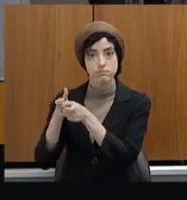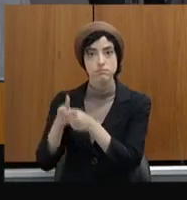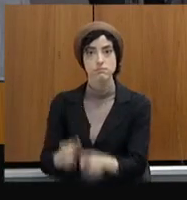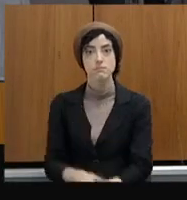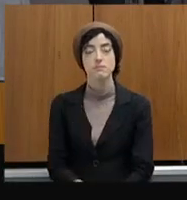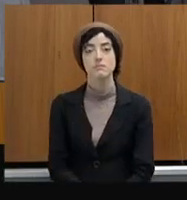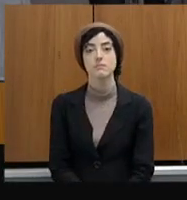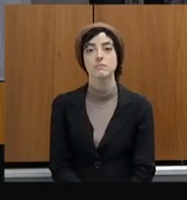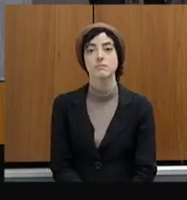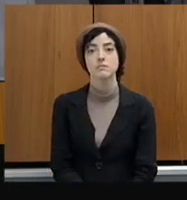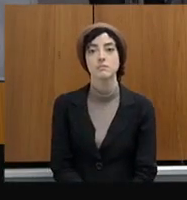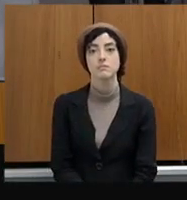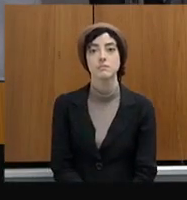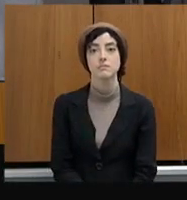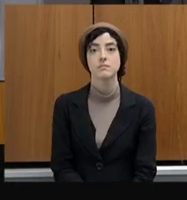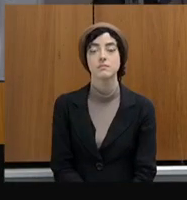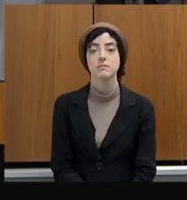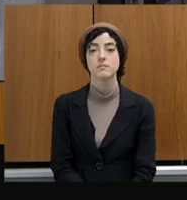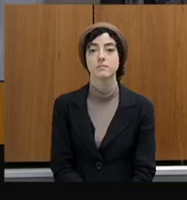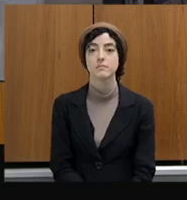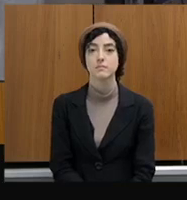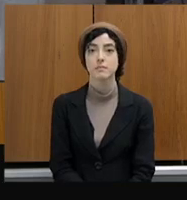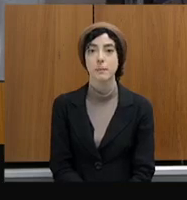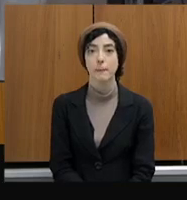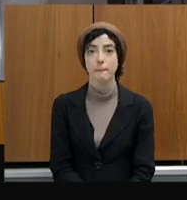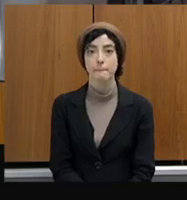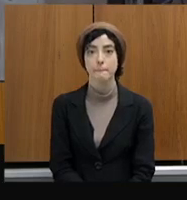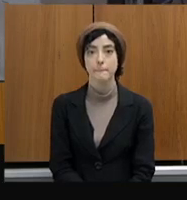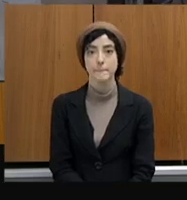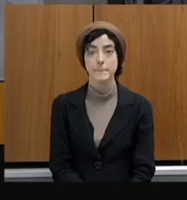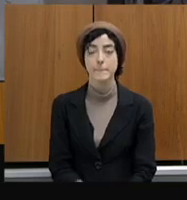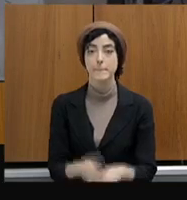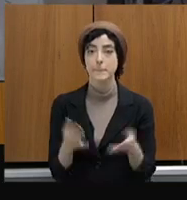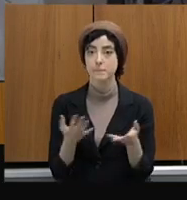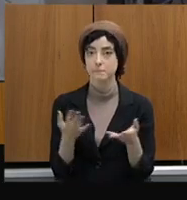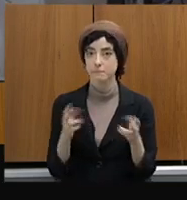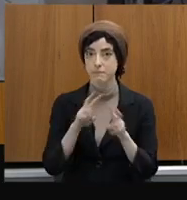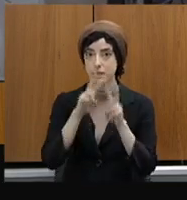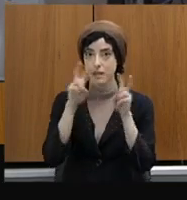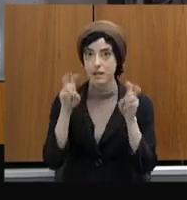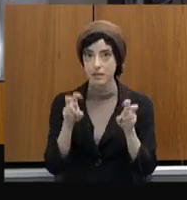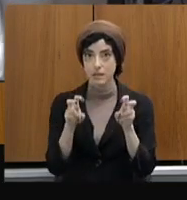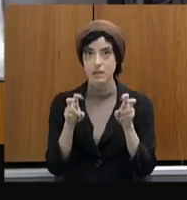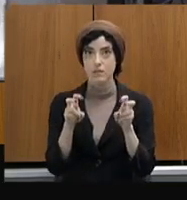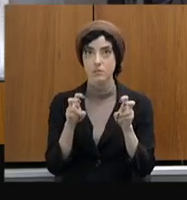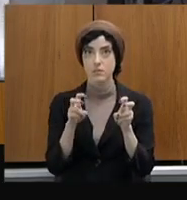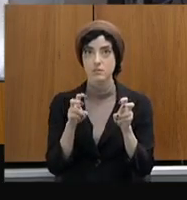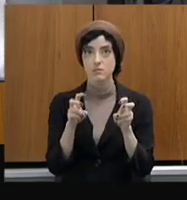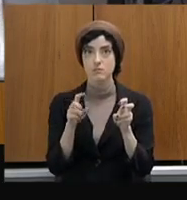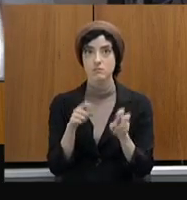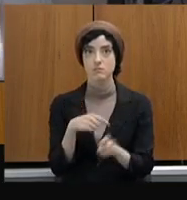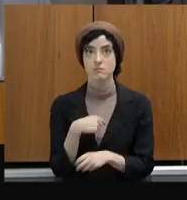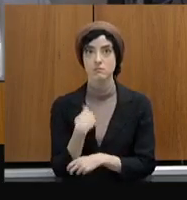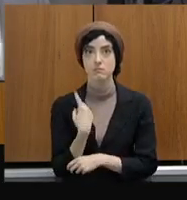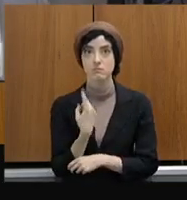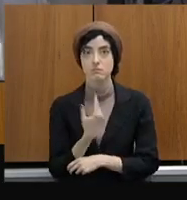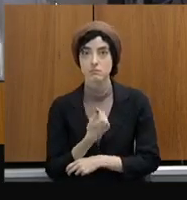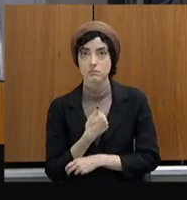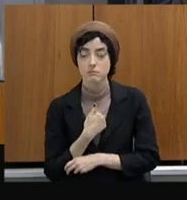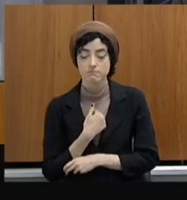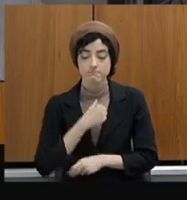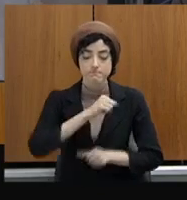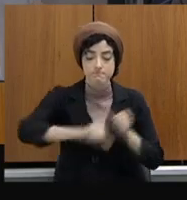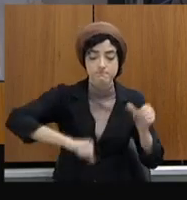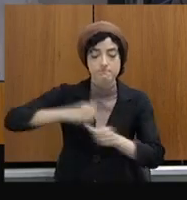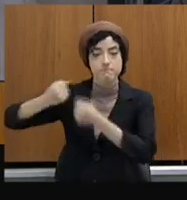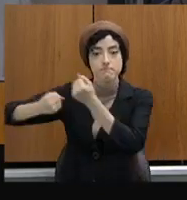a respeito da nossa renovação de frota, já devidamente incluída